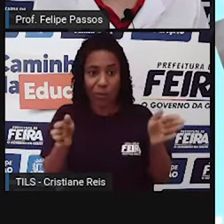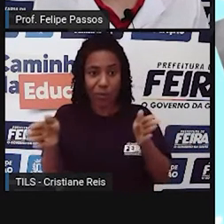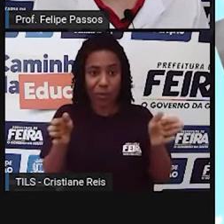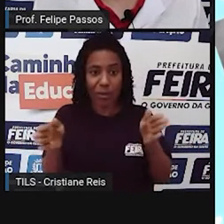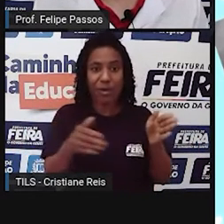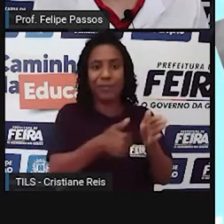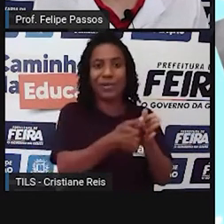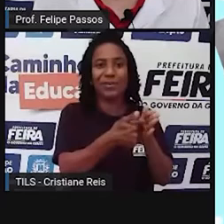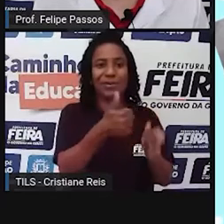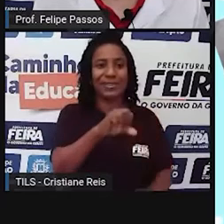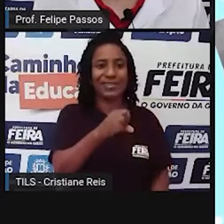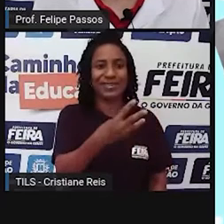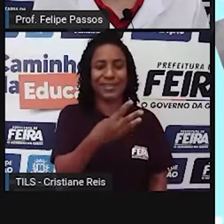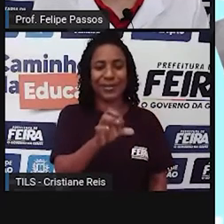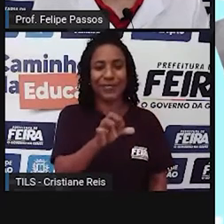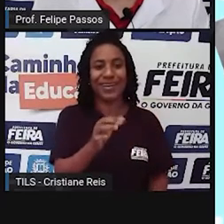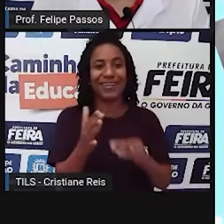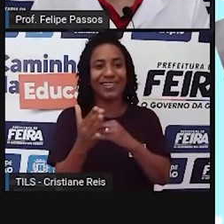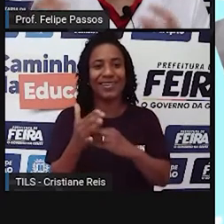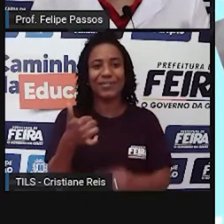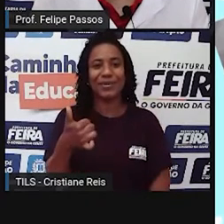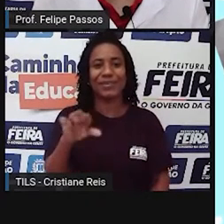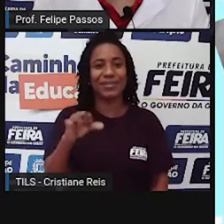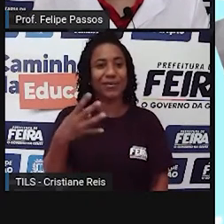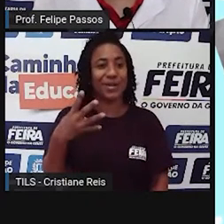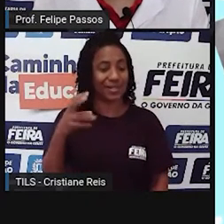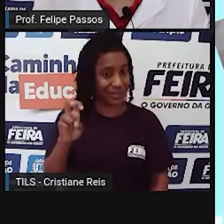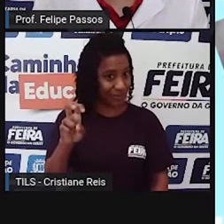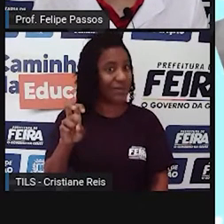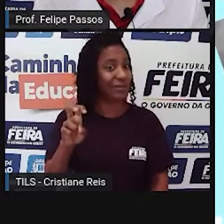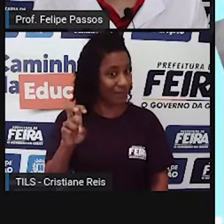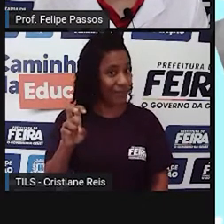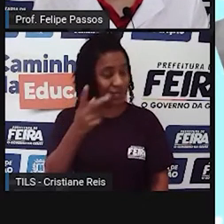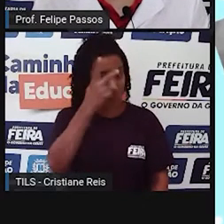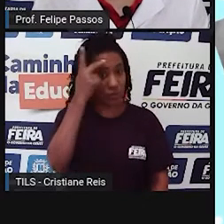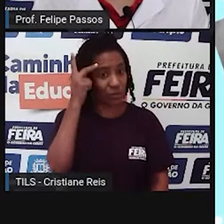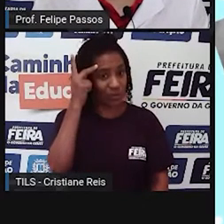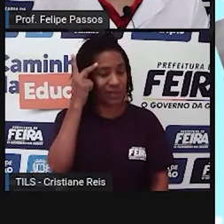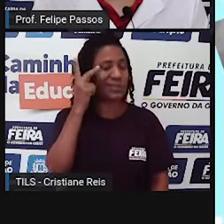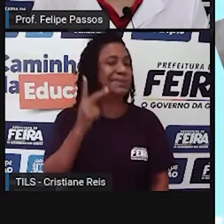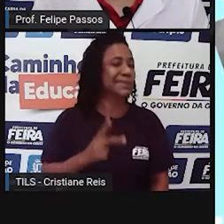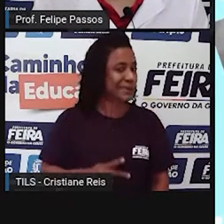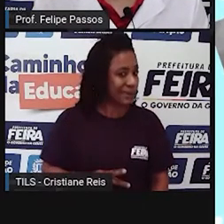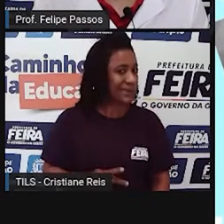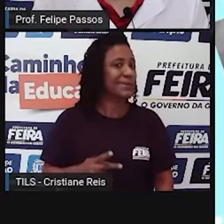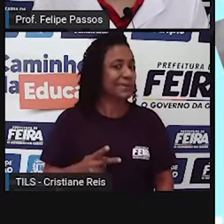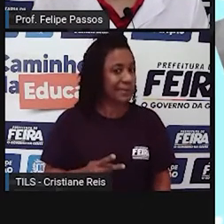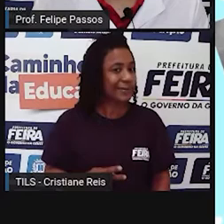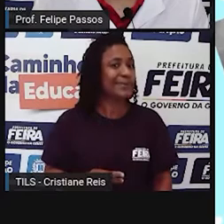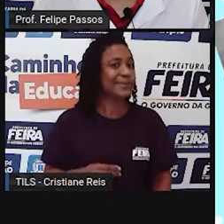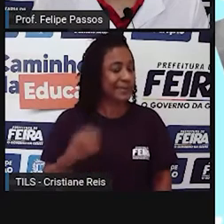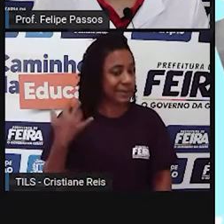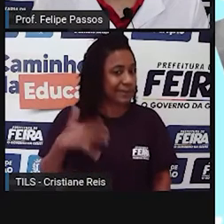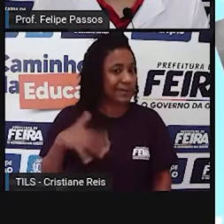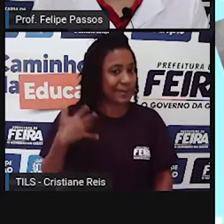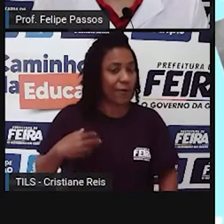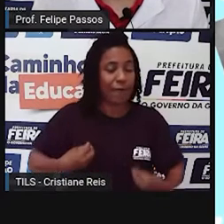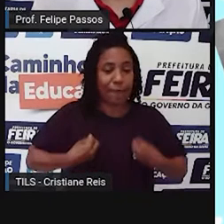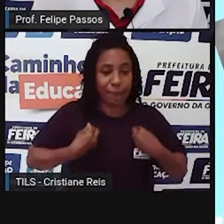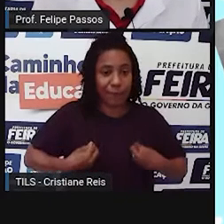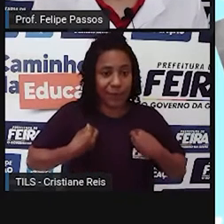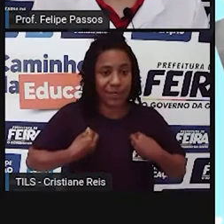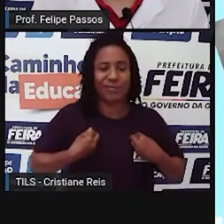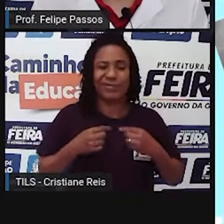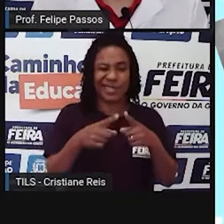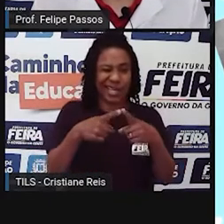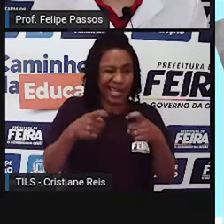1945, o ser humano experienciou, viveu uma diversidade de cenas